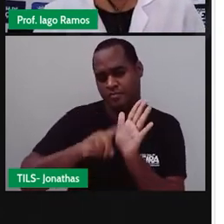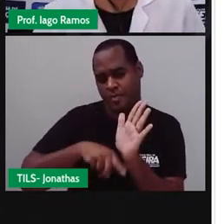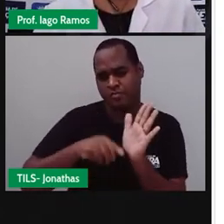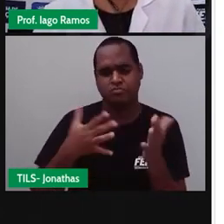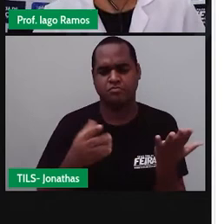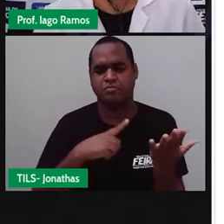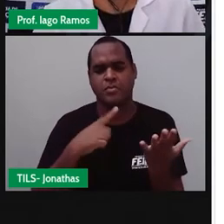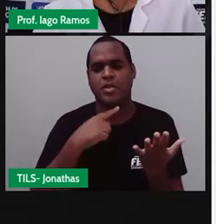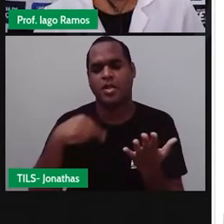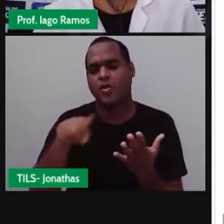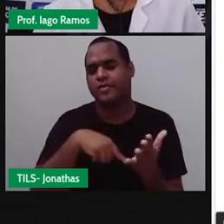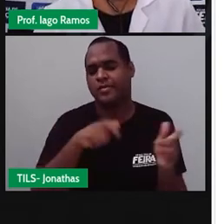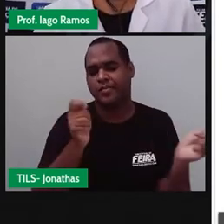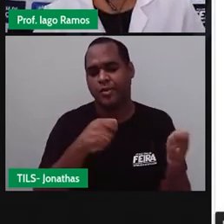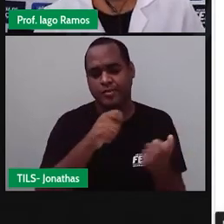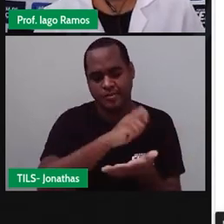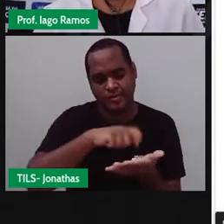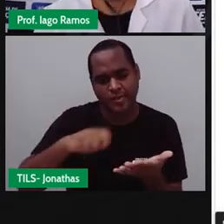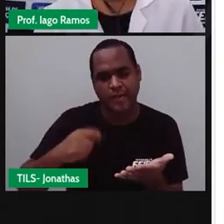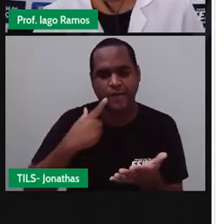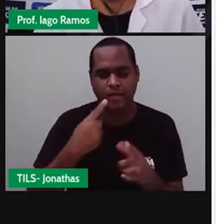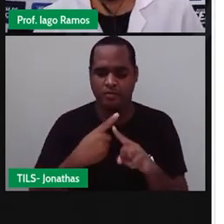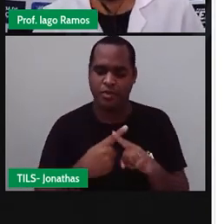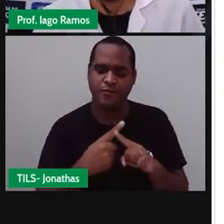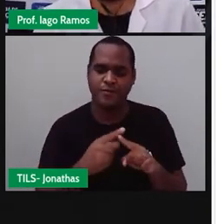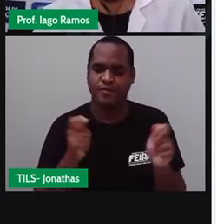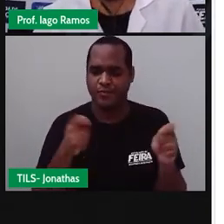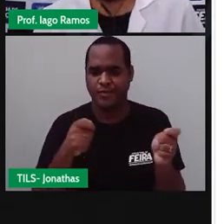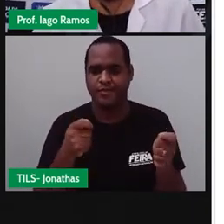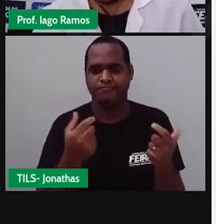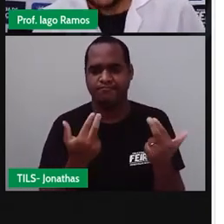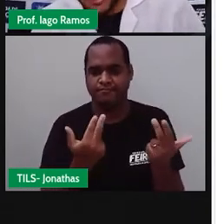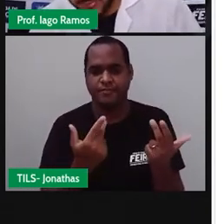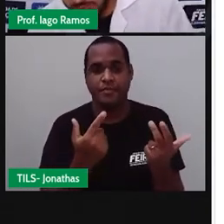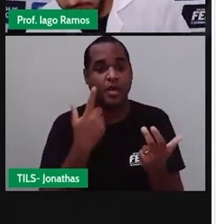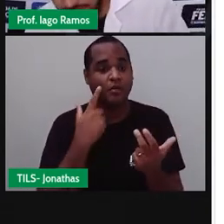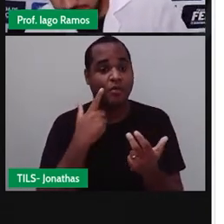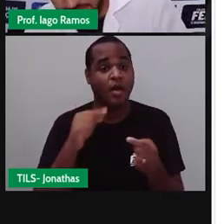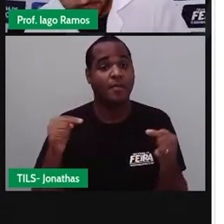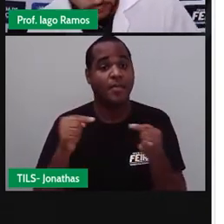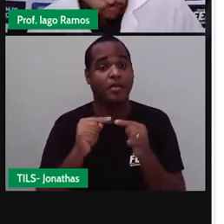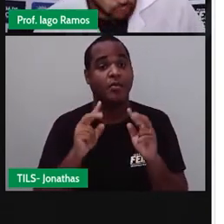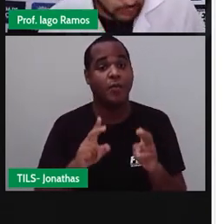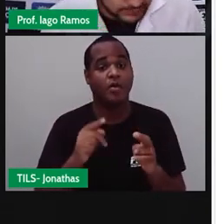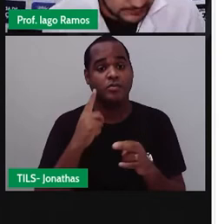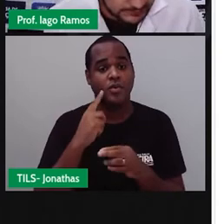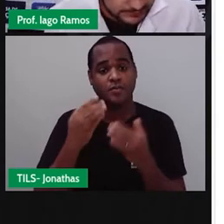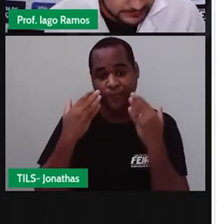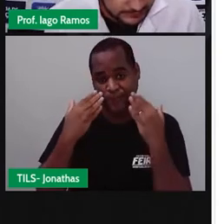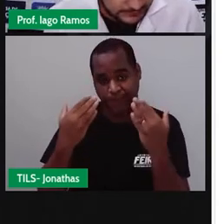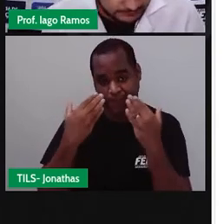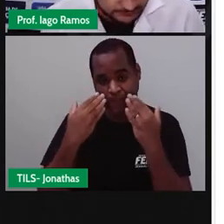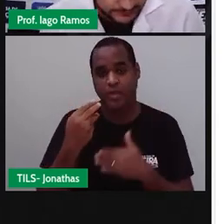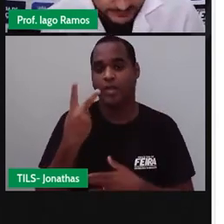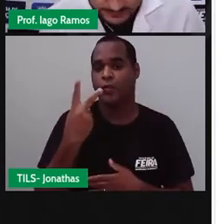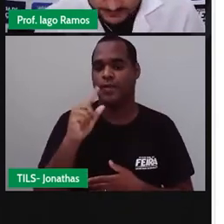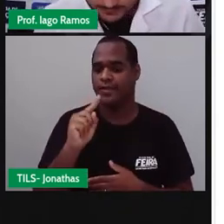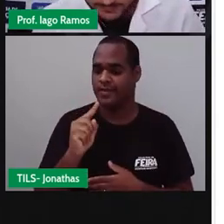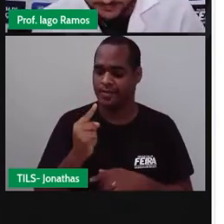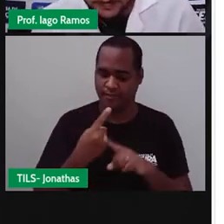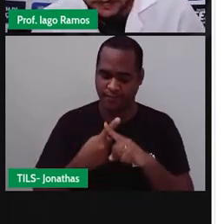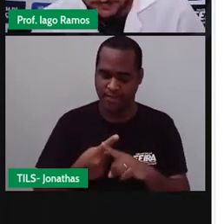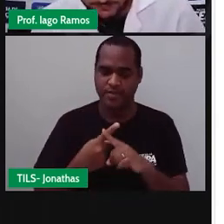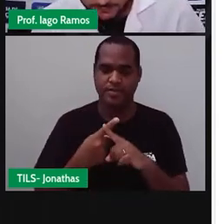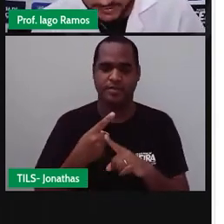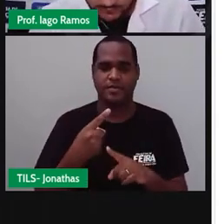a gente pode escrever a multiplicação dessa forma. Isso aí é o mesmo que fazer duas vezes